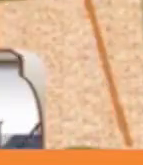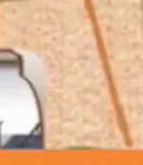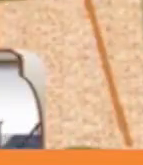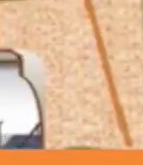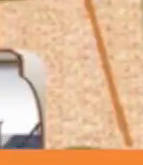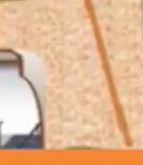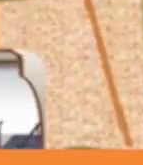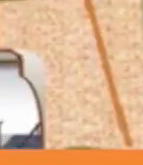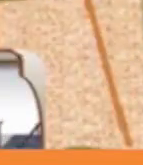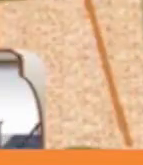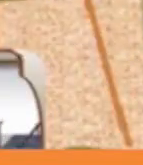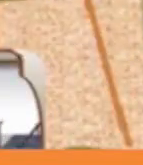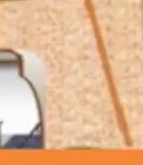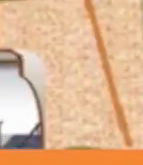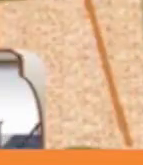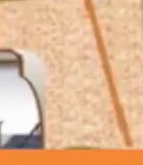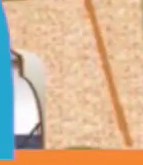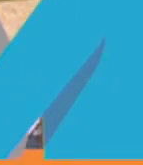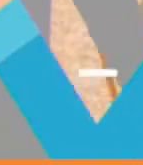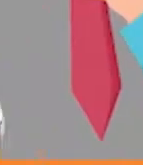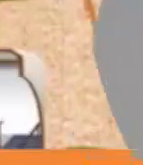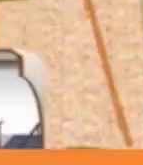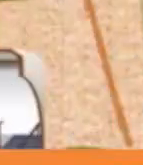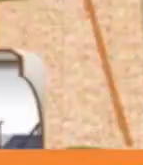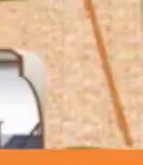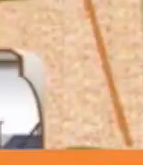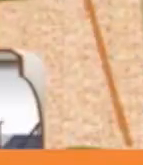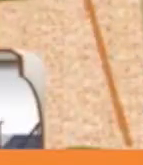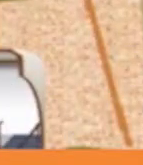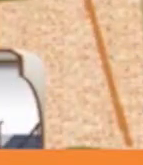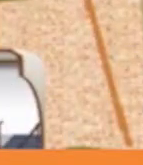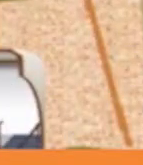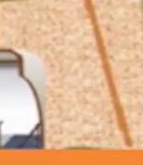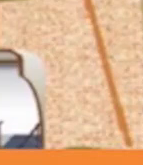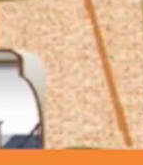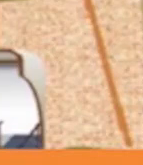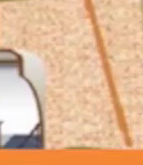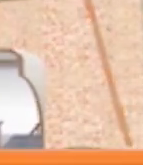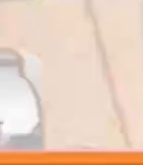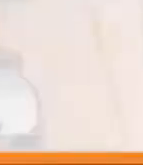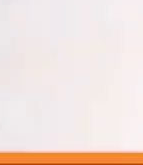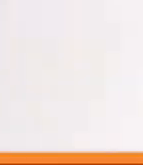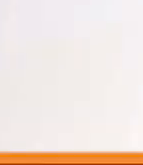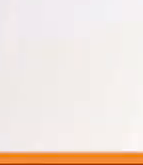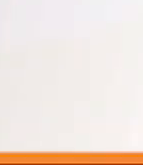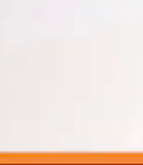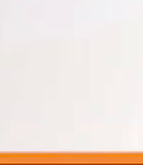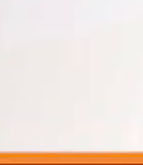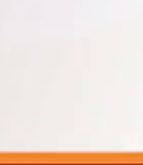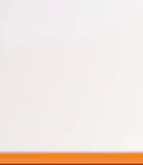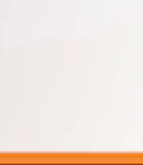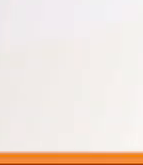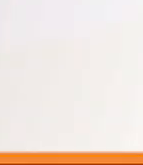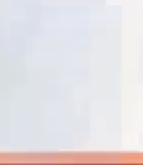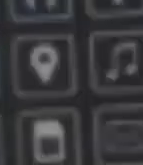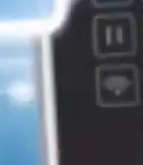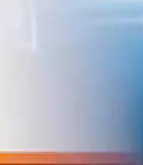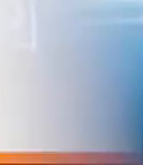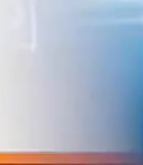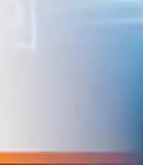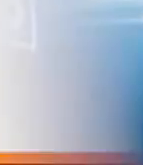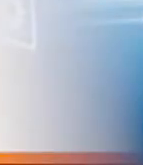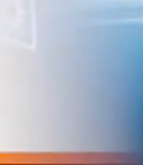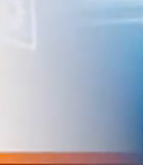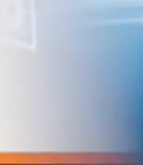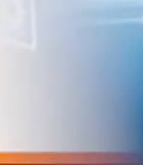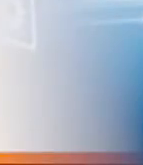cada igreja. Informe-se sobre a agenda de sua congregação com a liderança local. Por transferência bancária para